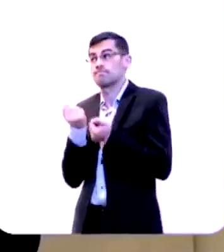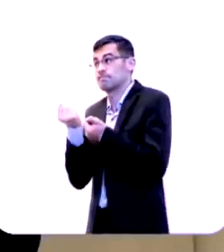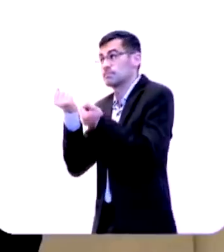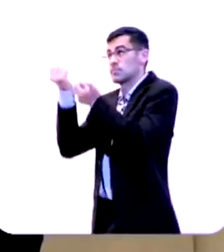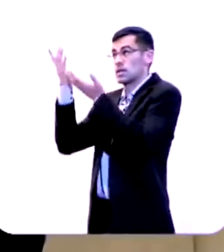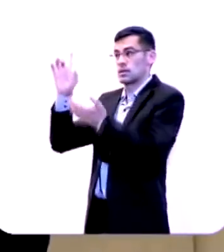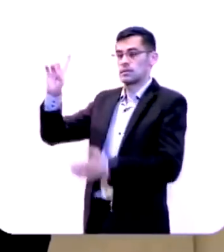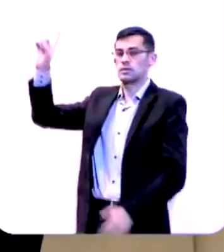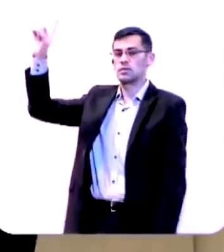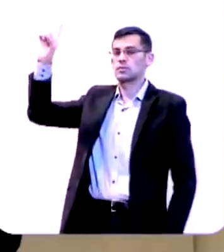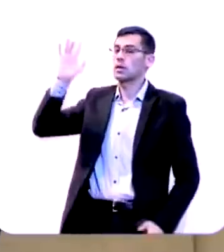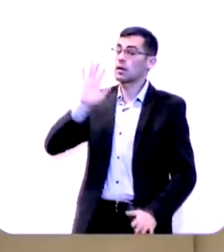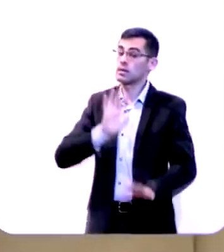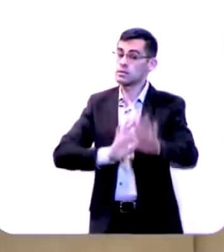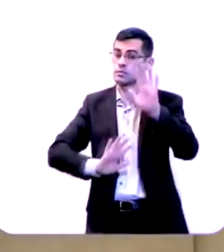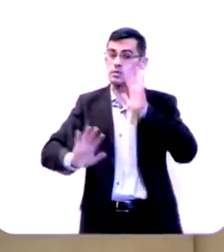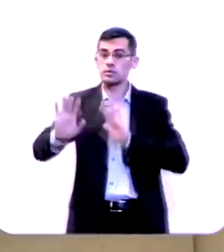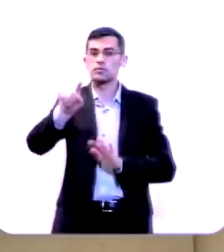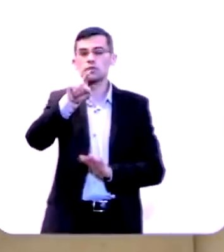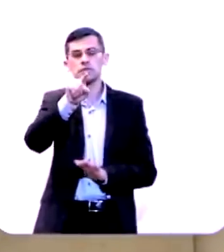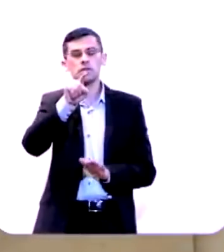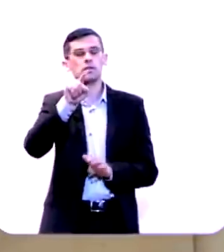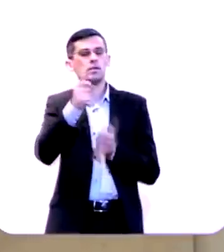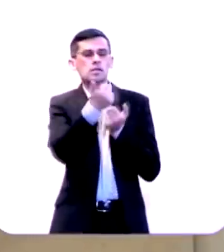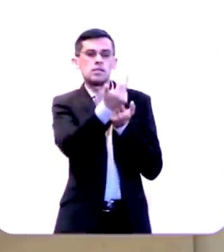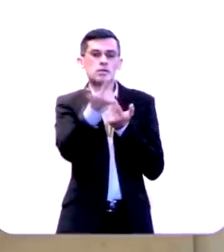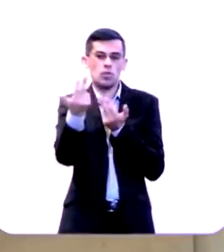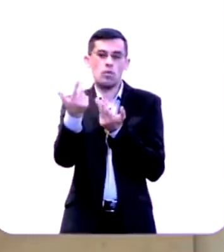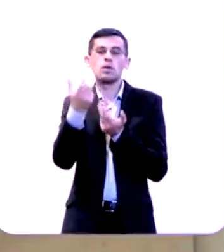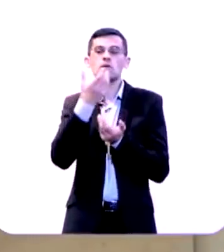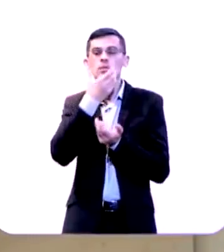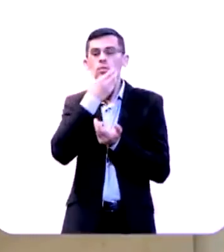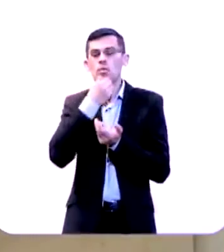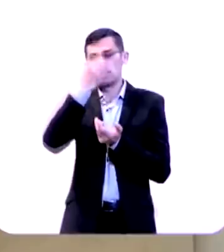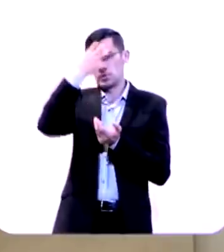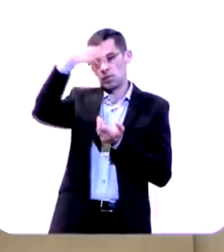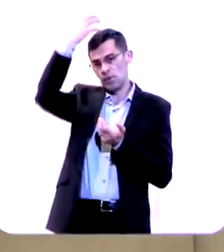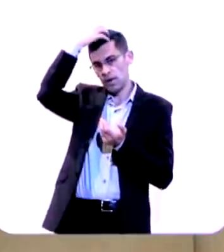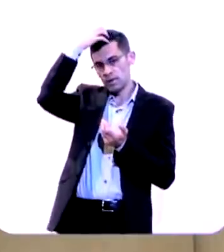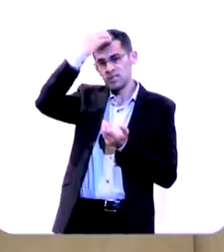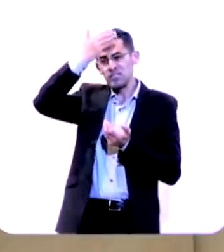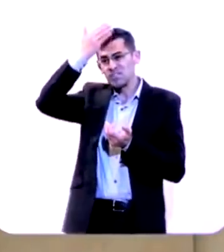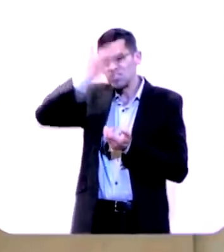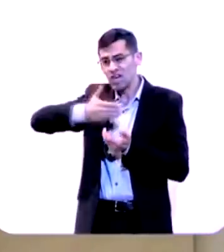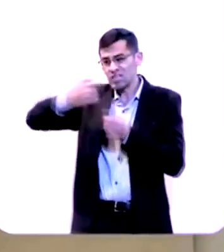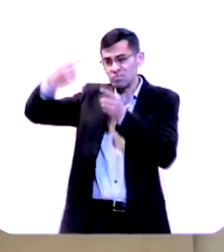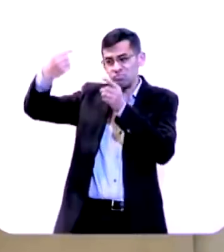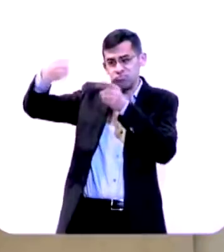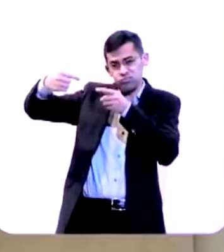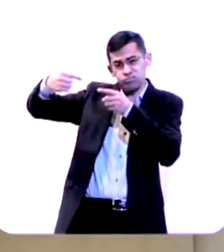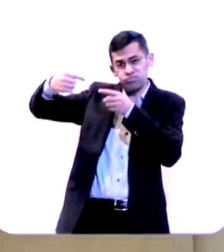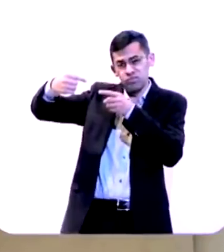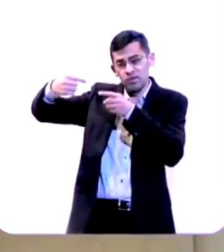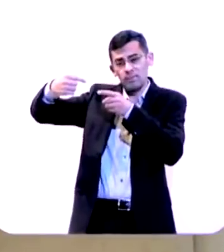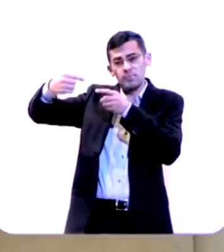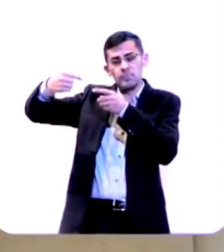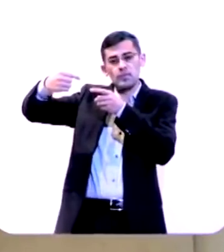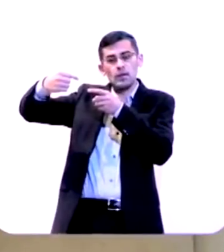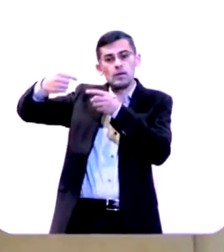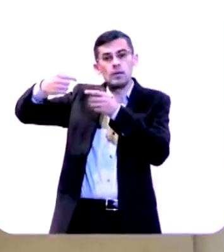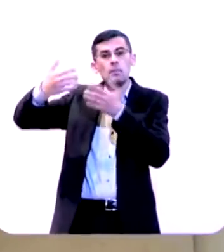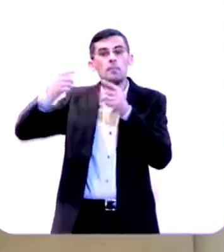Senhor talvez você esteja na mesma situação que Ezequias diante de um exército lá de fora da muralha